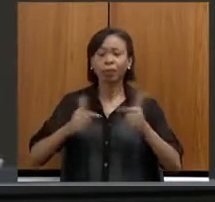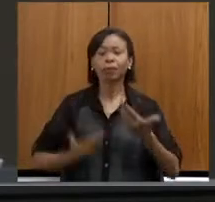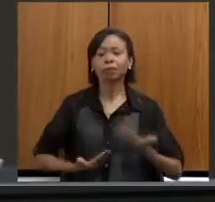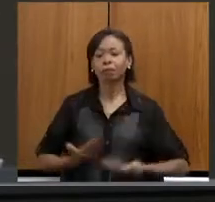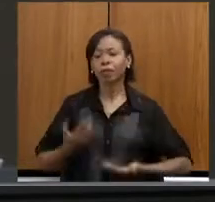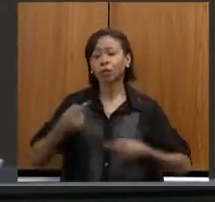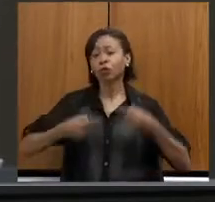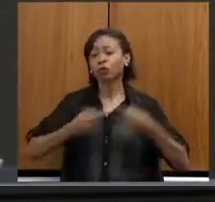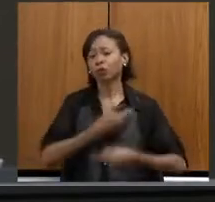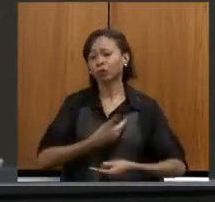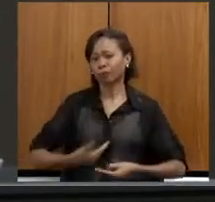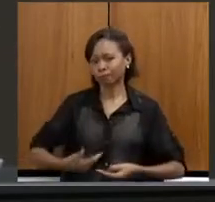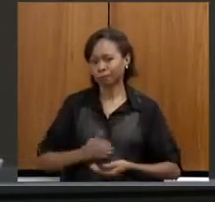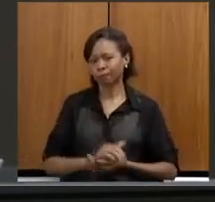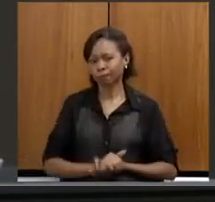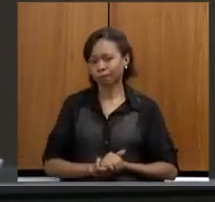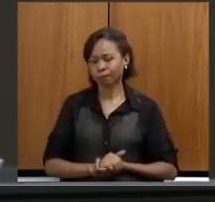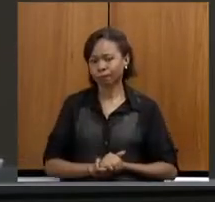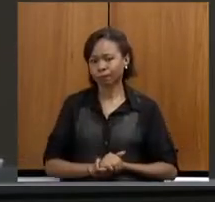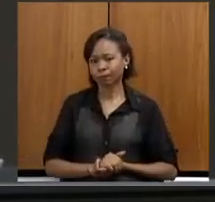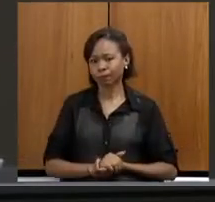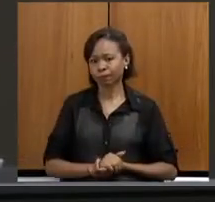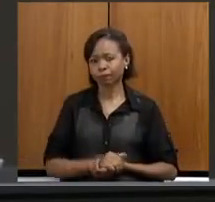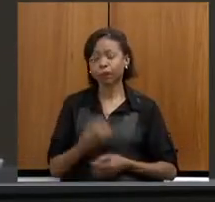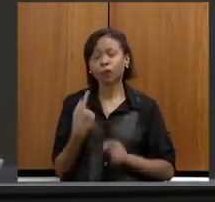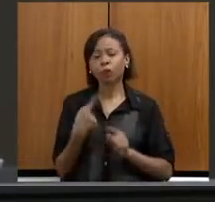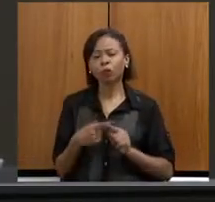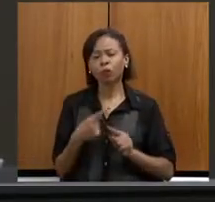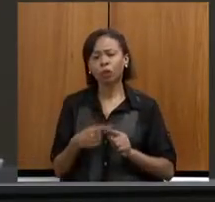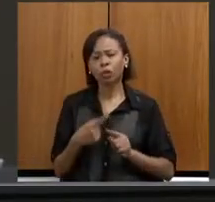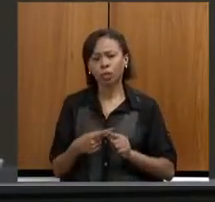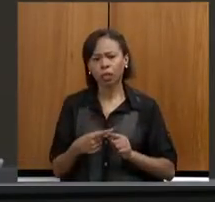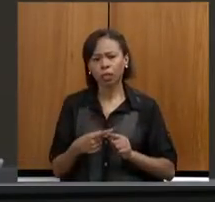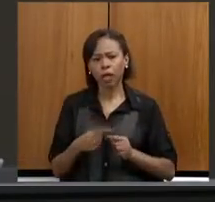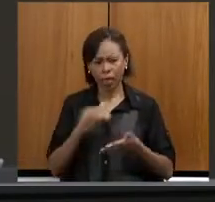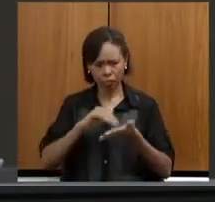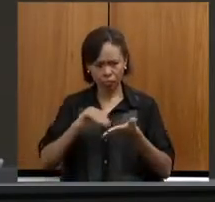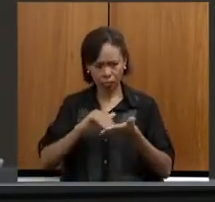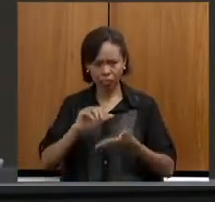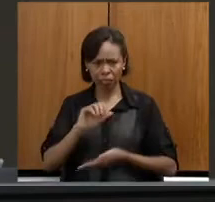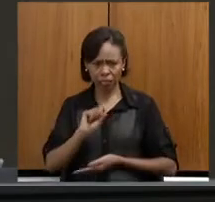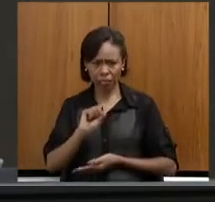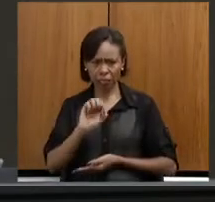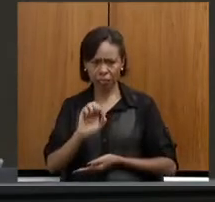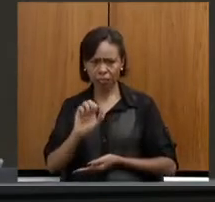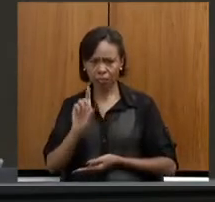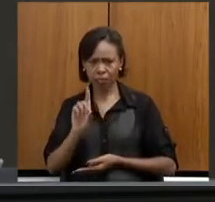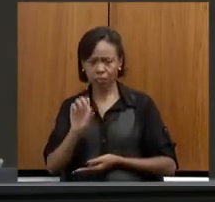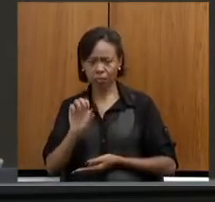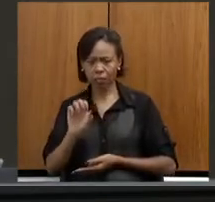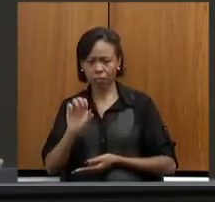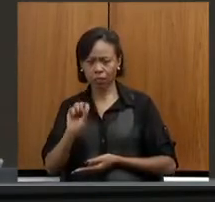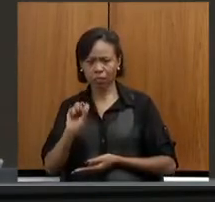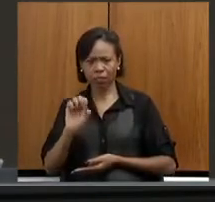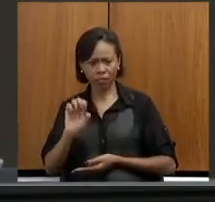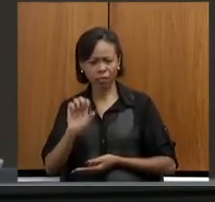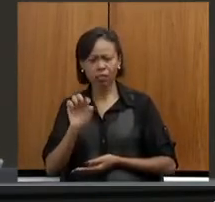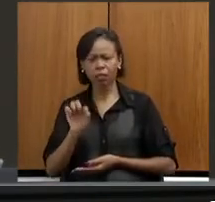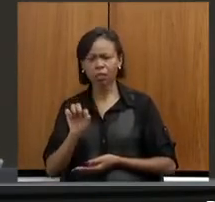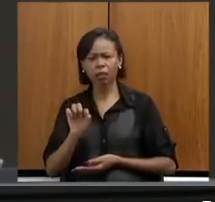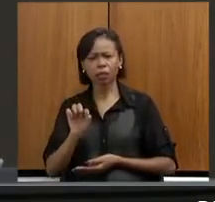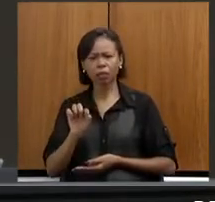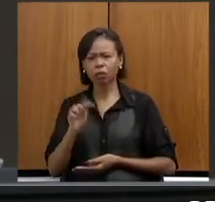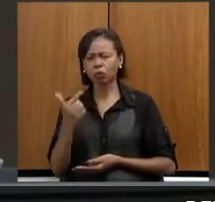por que a CEDESE não promove um programa amplo de